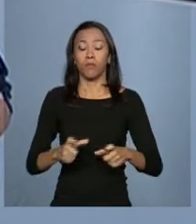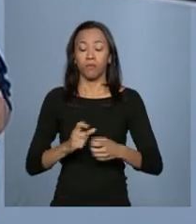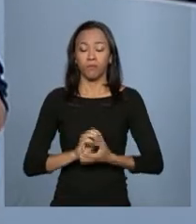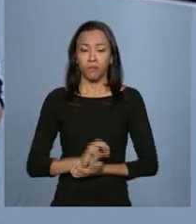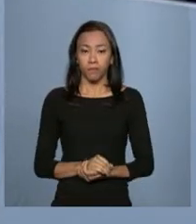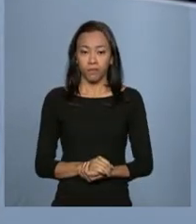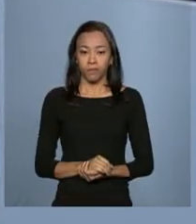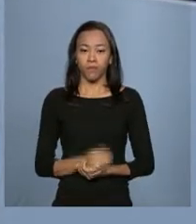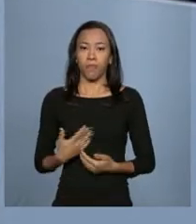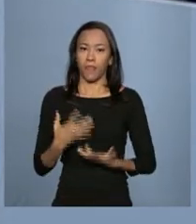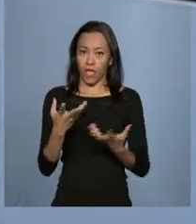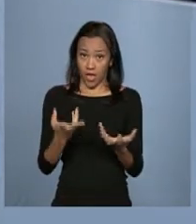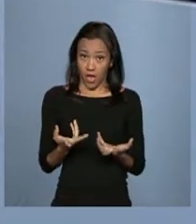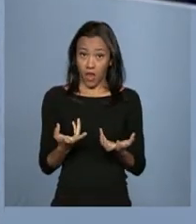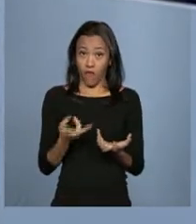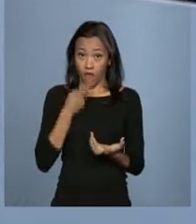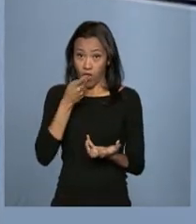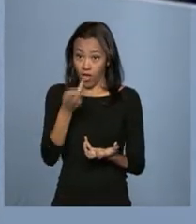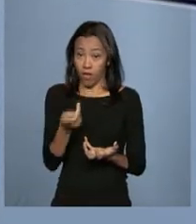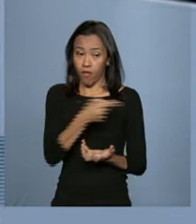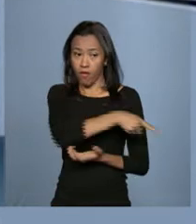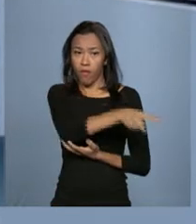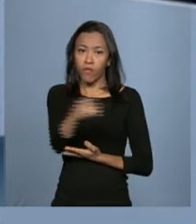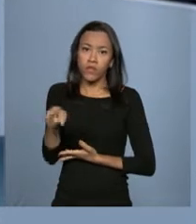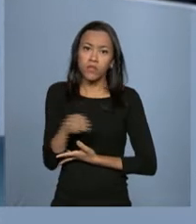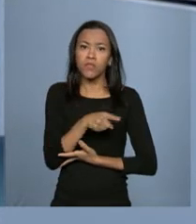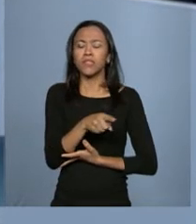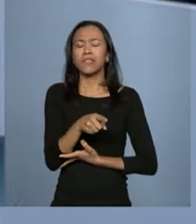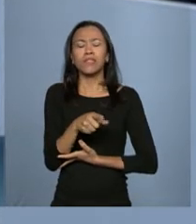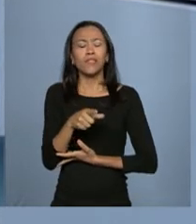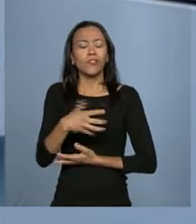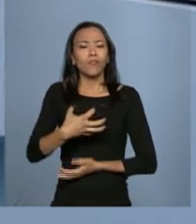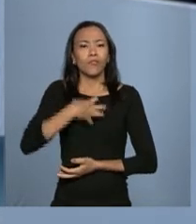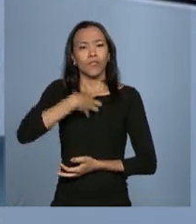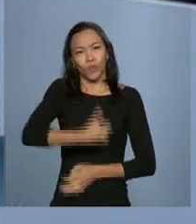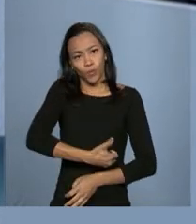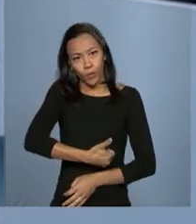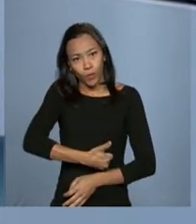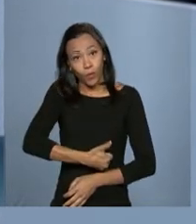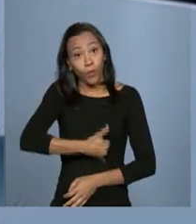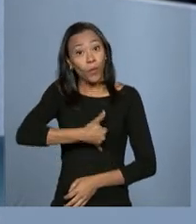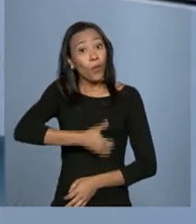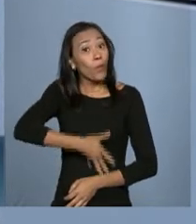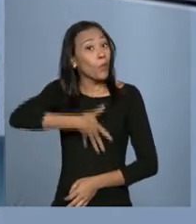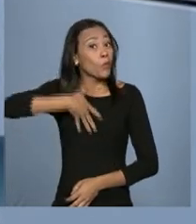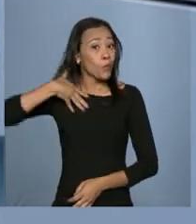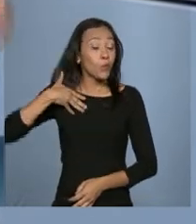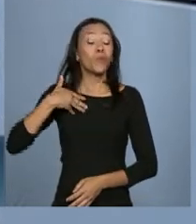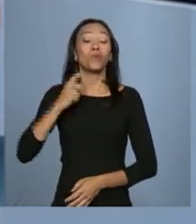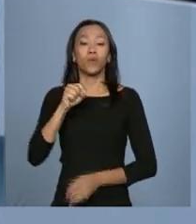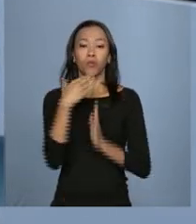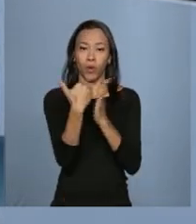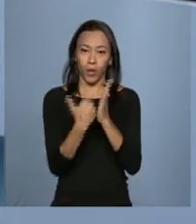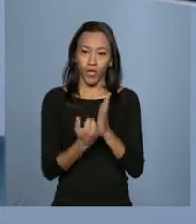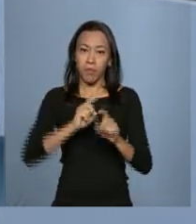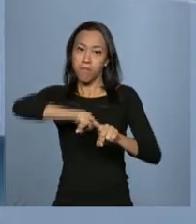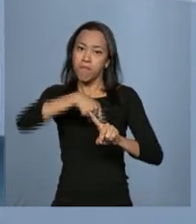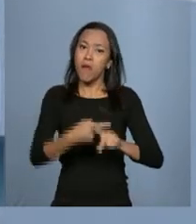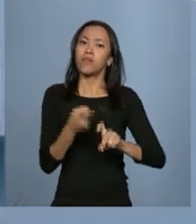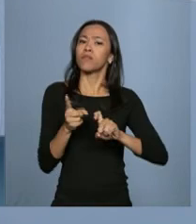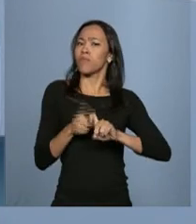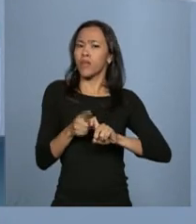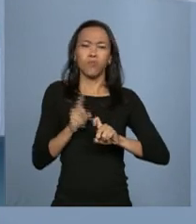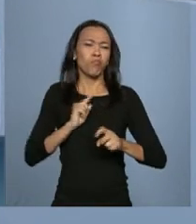Vou dizer para vocês que eu tenho imenso orgulho dele, que é o Mais Médicos. Por que eu tenho